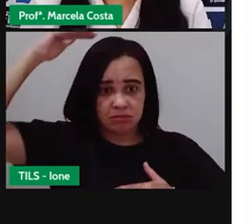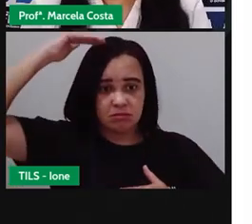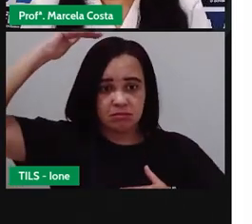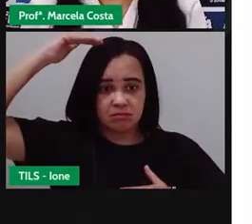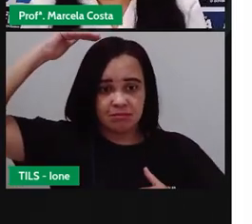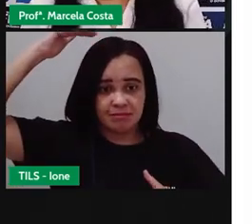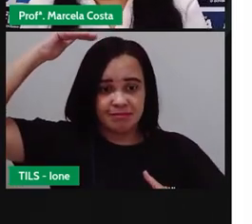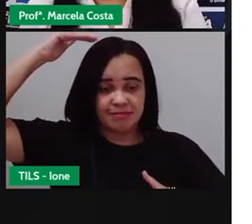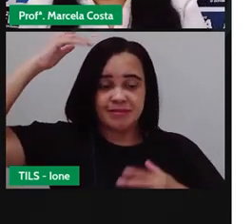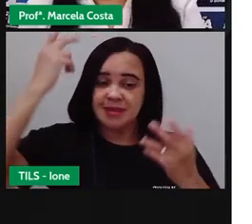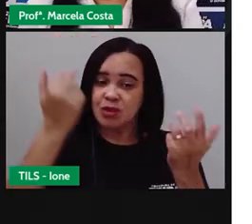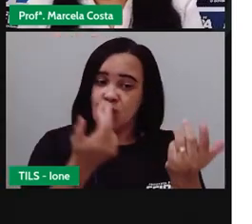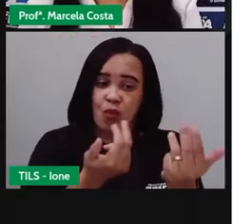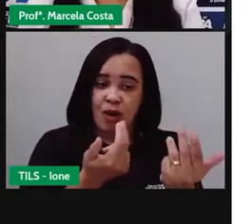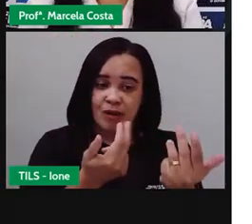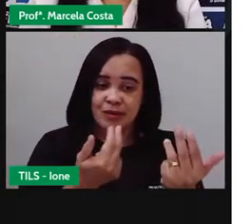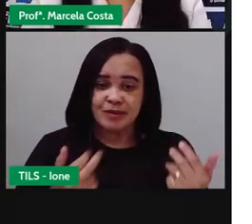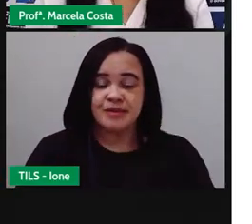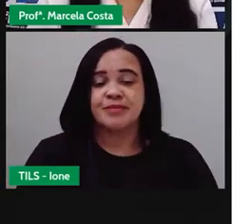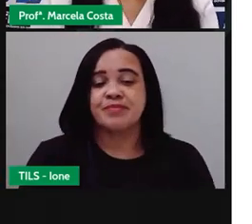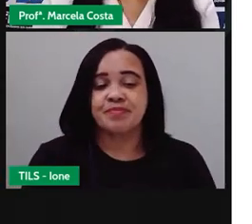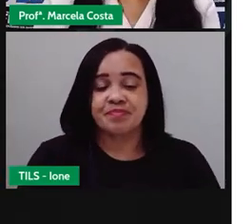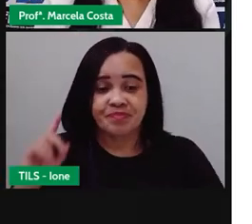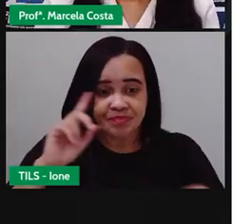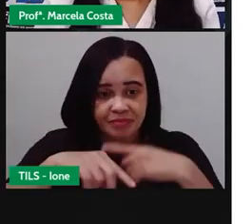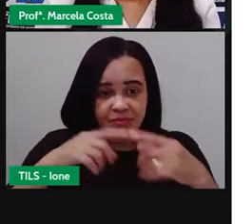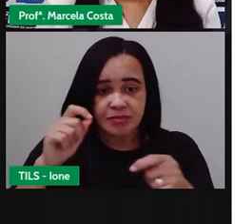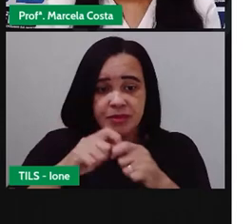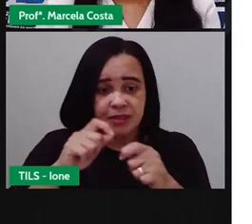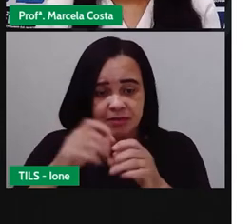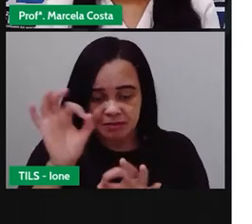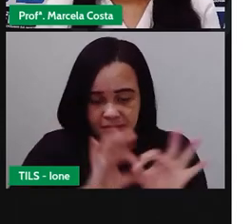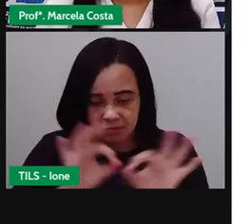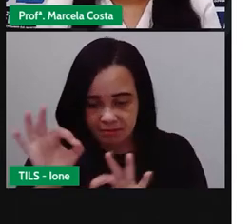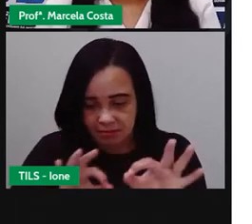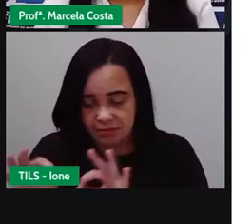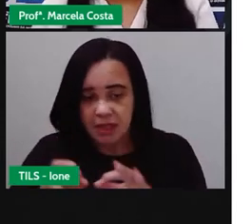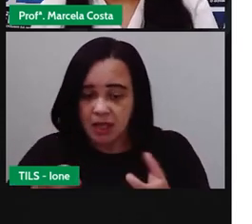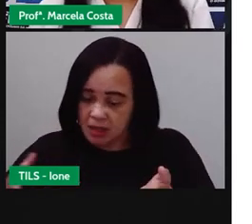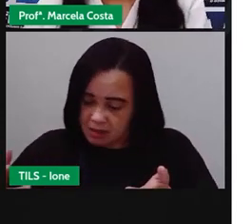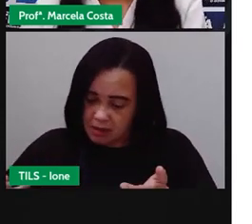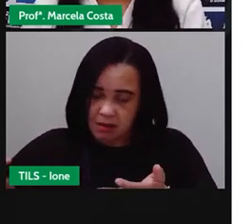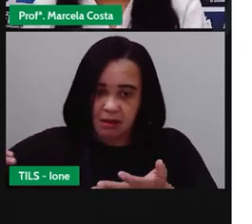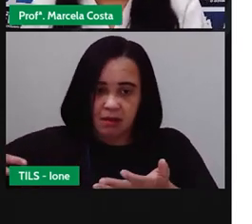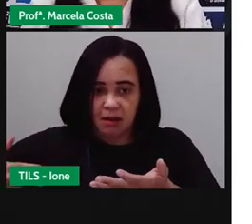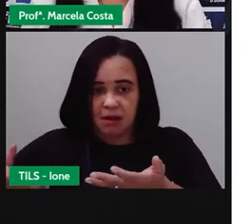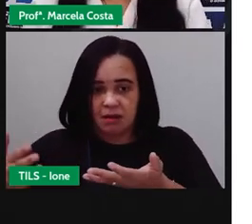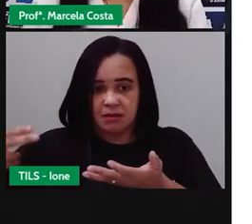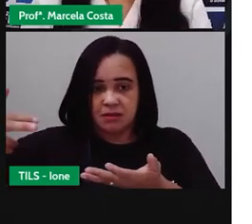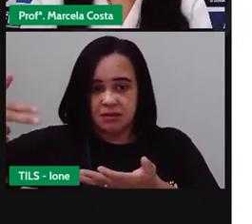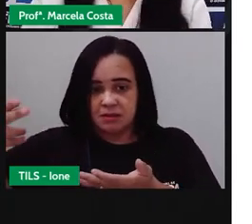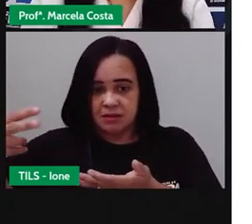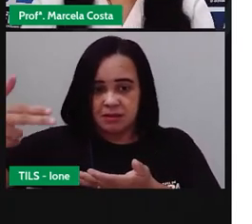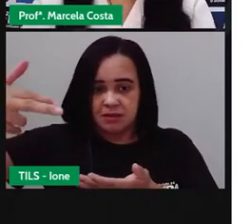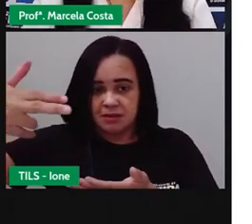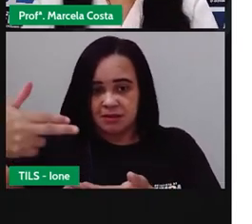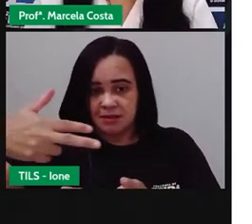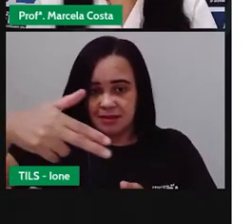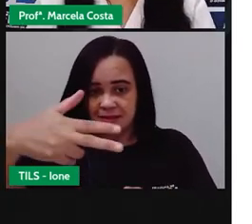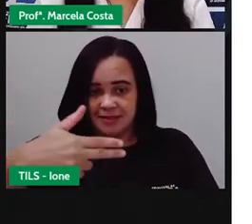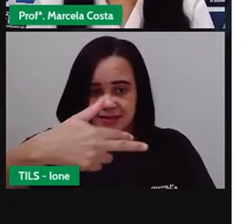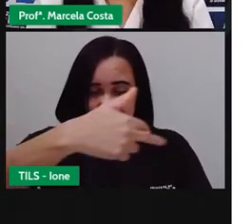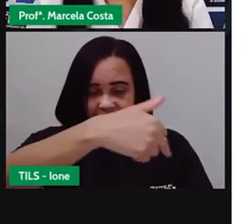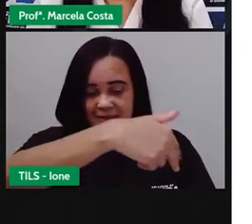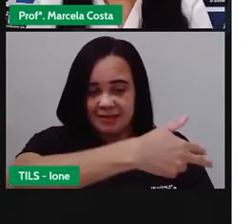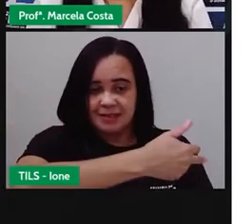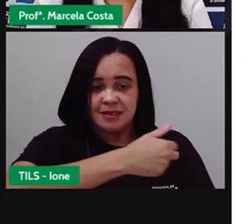com os desenhos feitos você vai recortar partes do desenho do corpo desse familiar e vai montar o